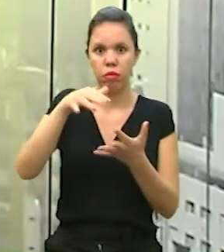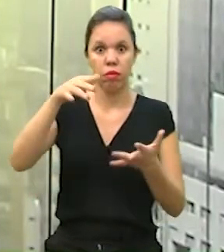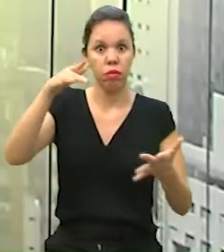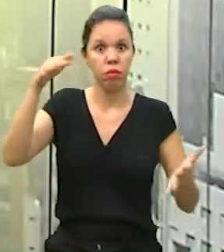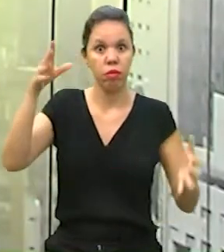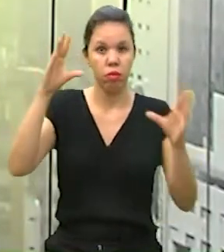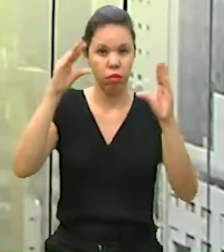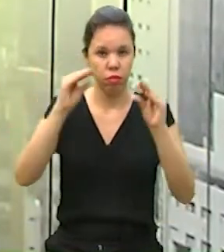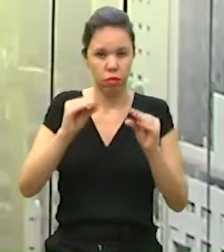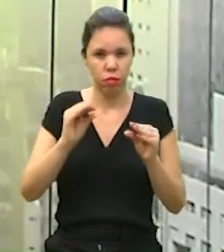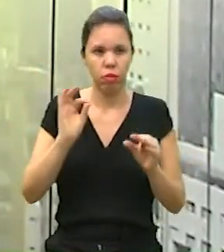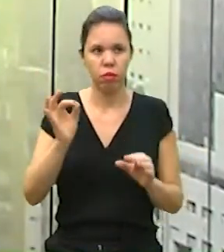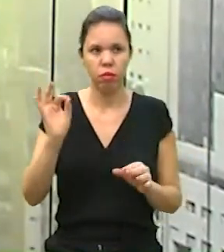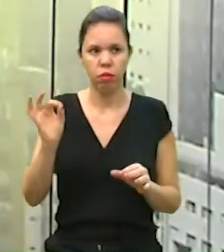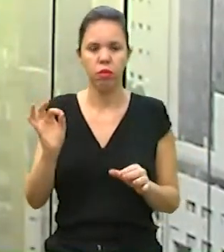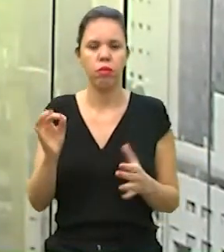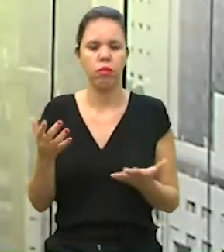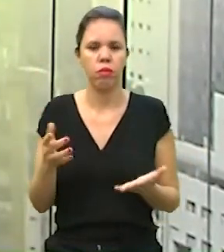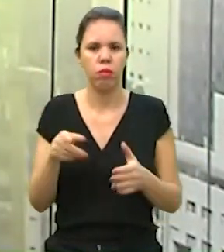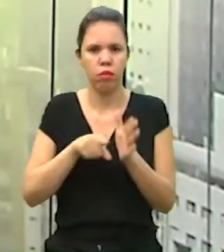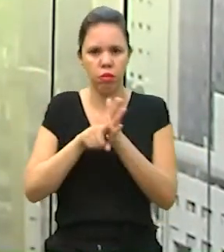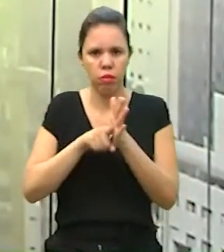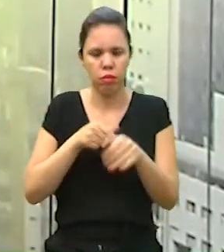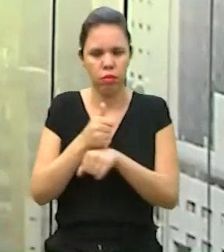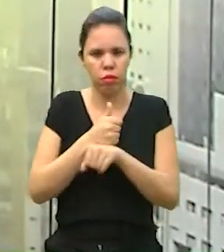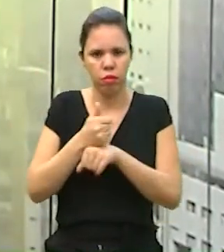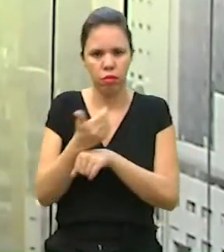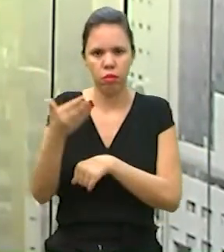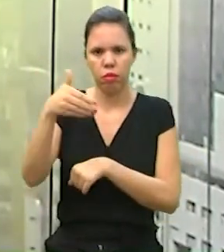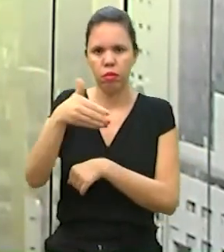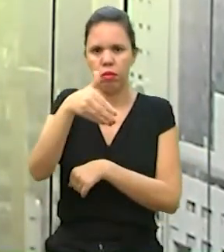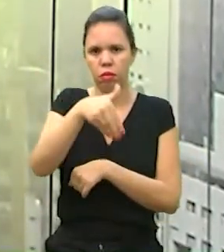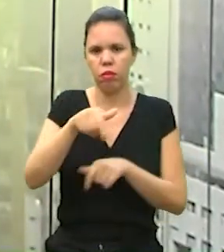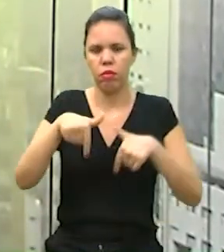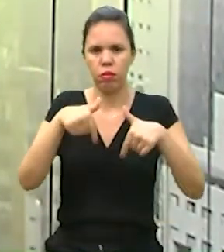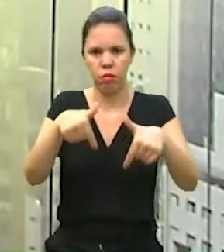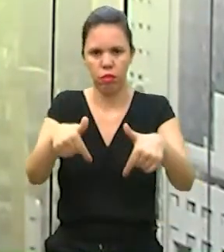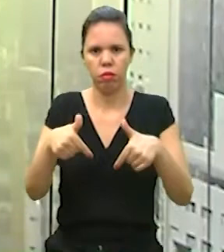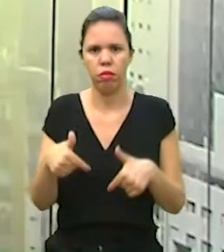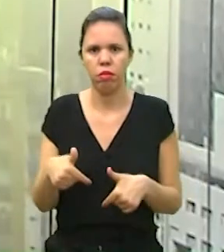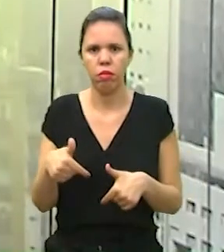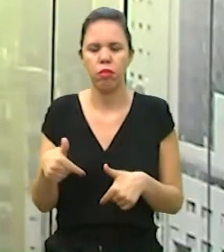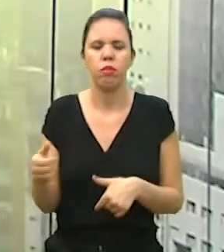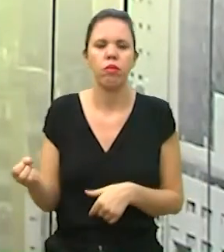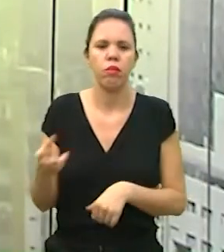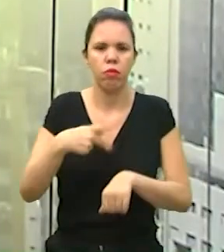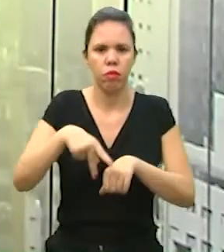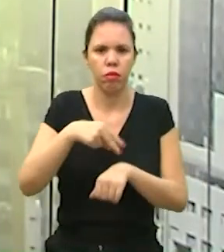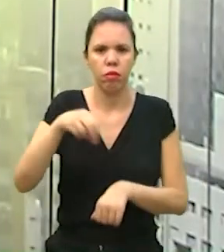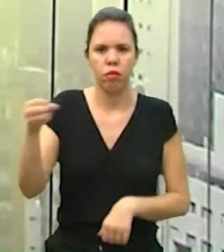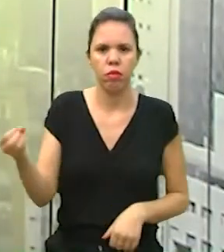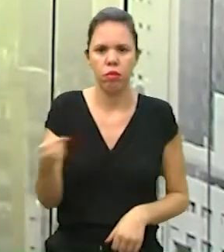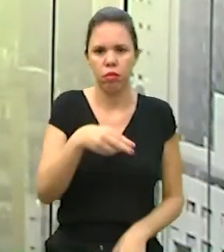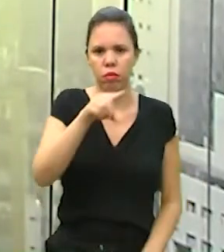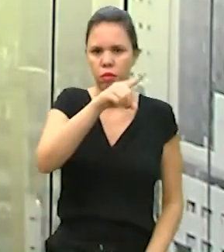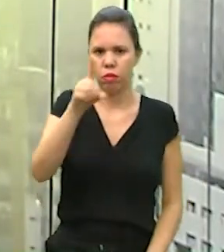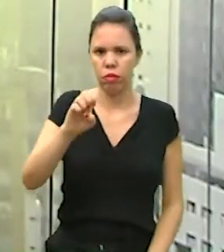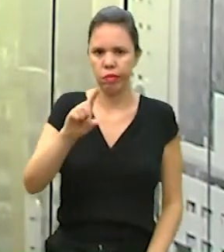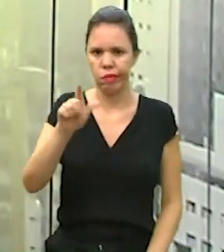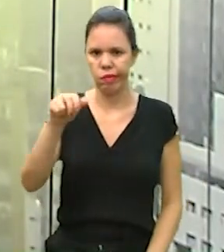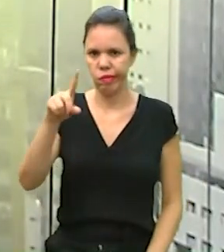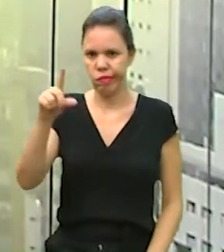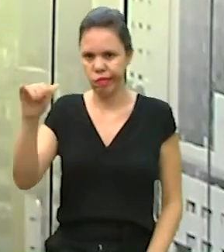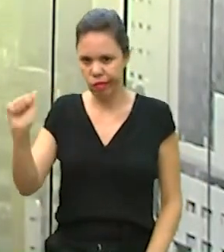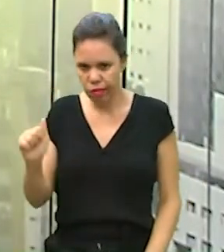escuro. Brilham no escuro, exatamente. Pesquisadores de tubarões que atuavam na costa leste da Nova Zelândia descobriram três